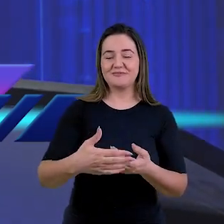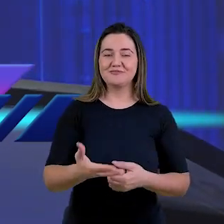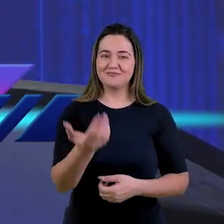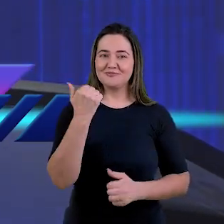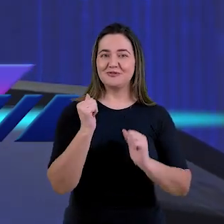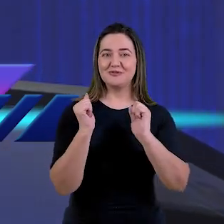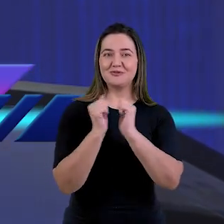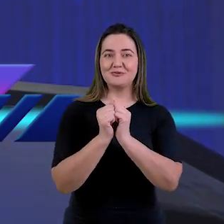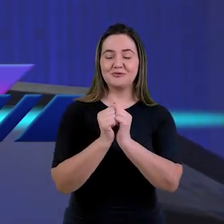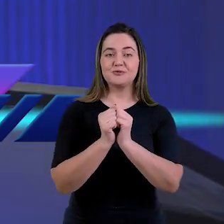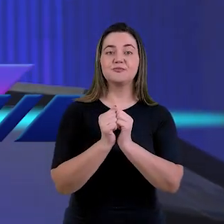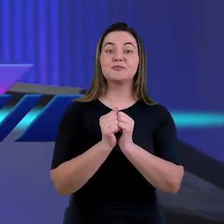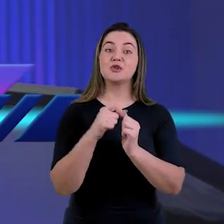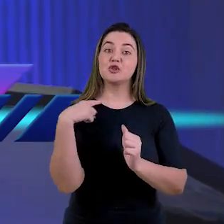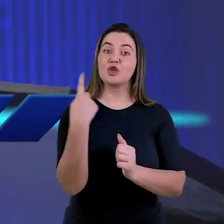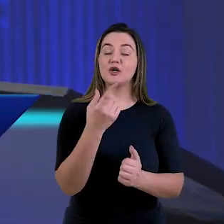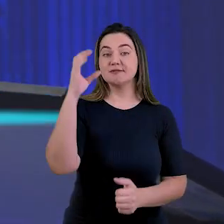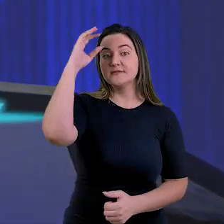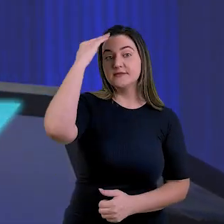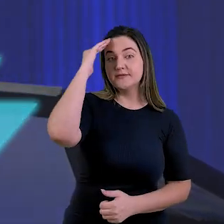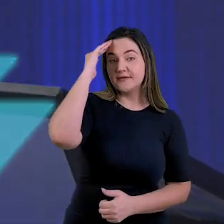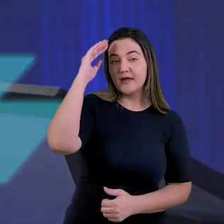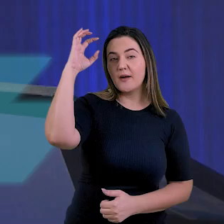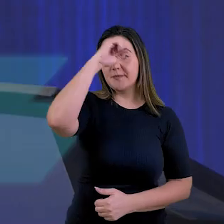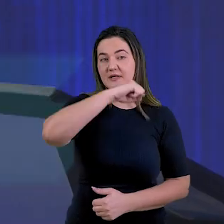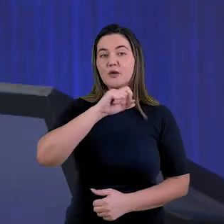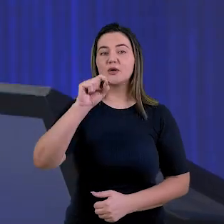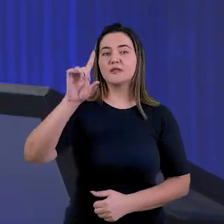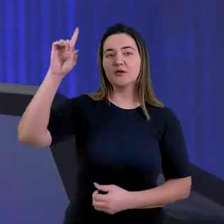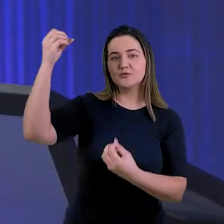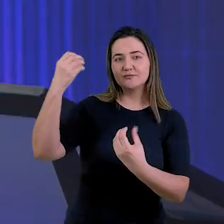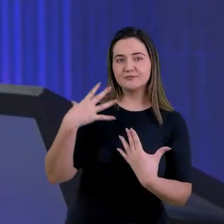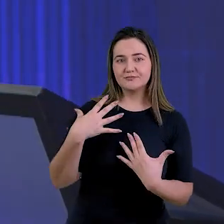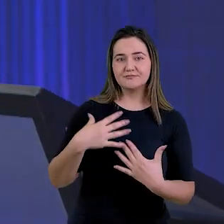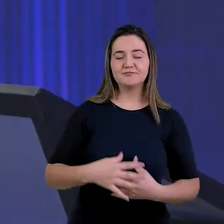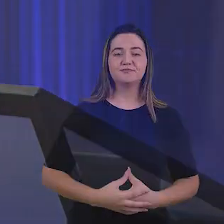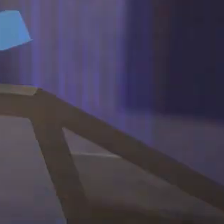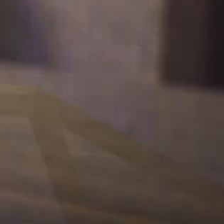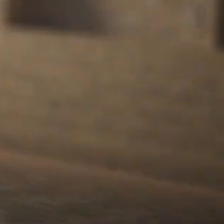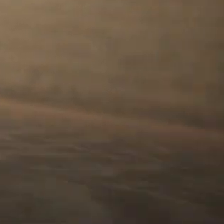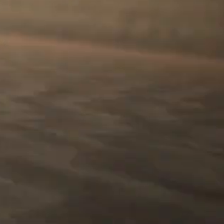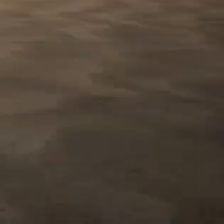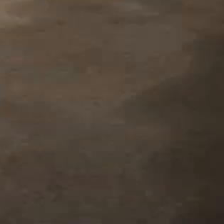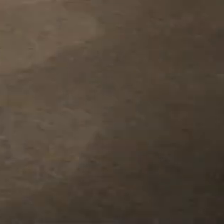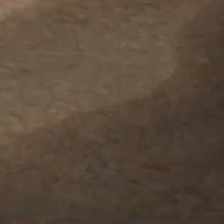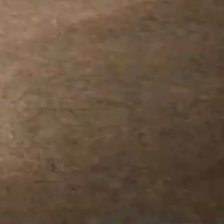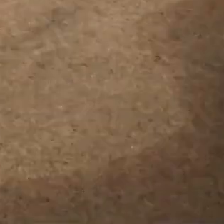está apenas começando. Fia comigo e juntos vamos entender o que Deus vai nos falar.